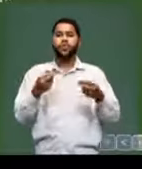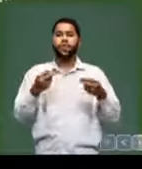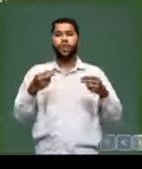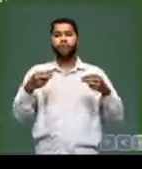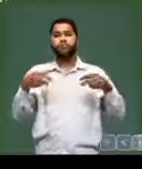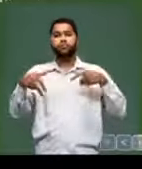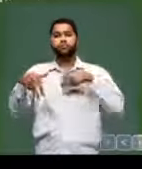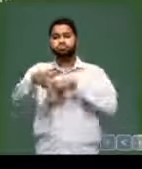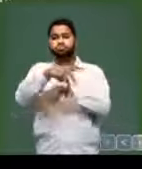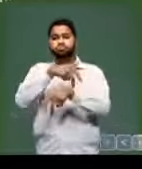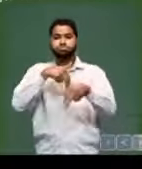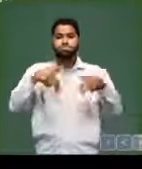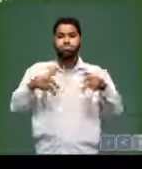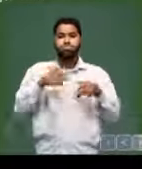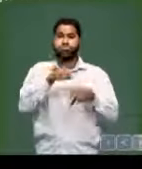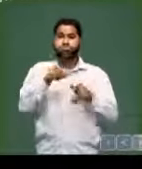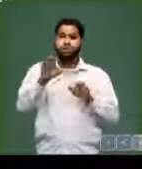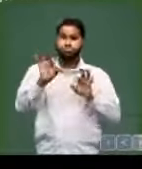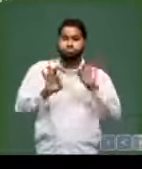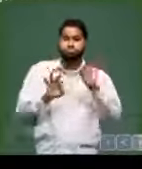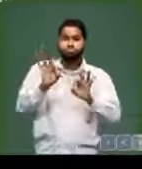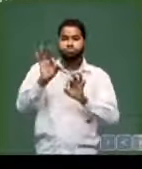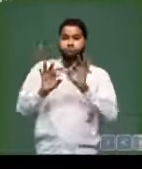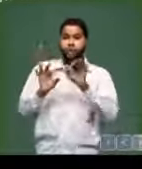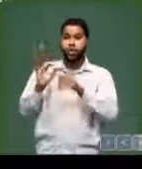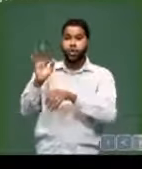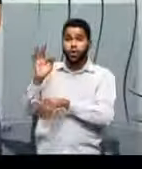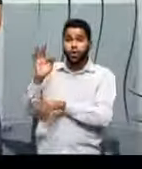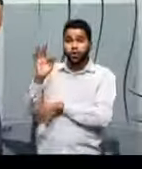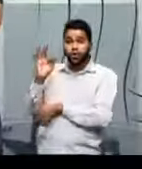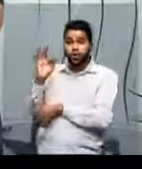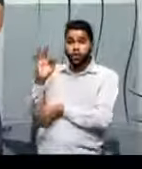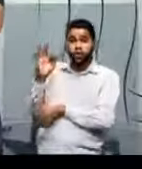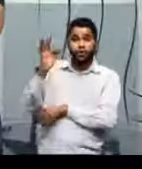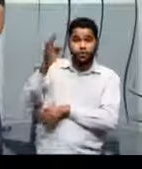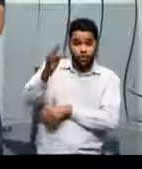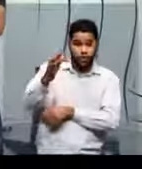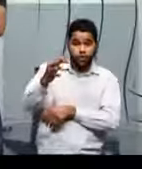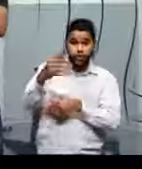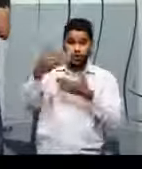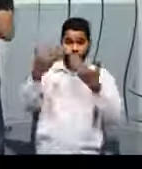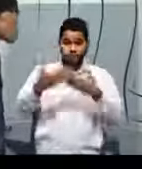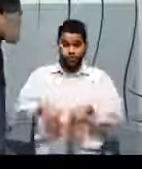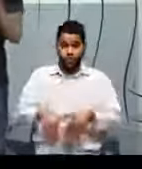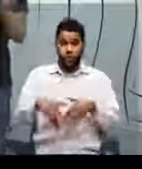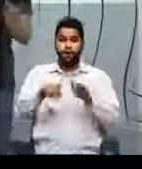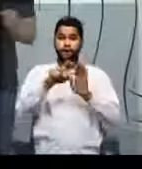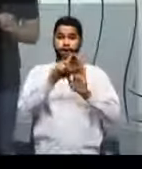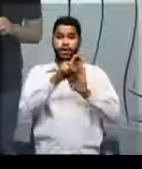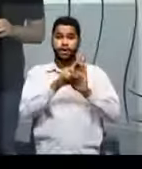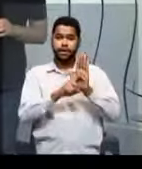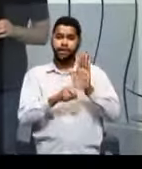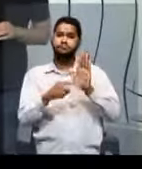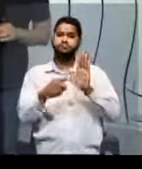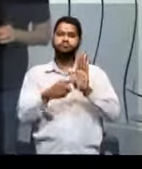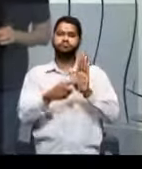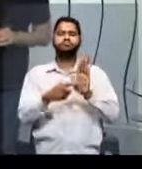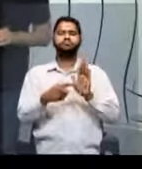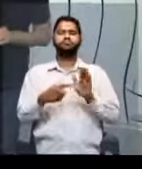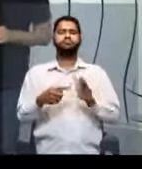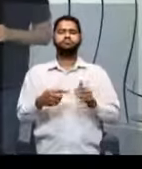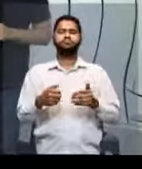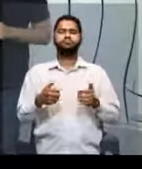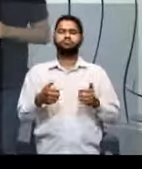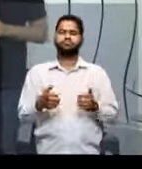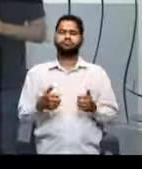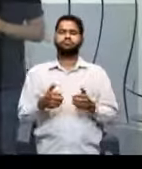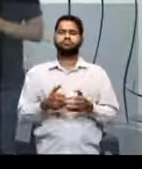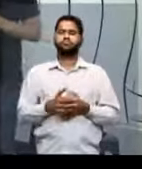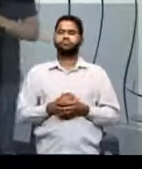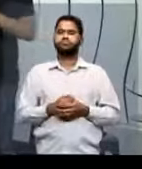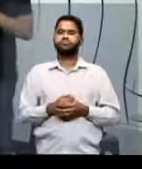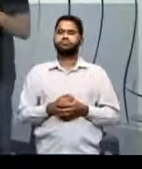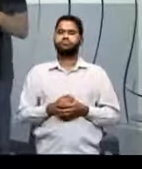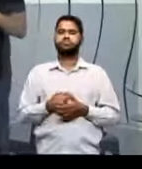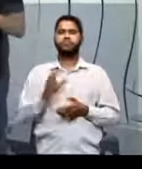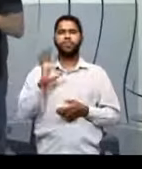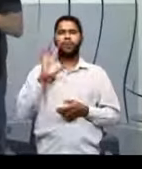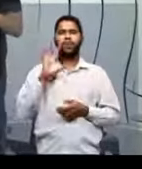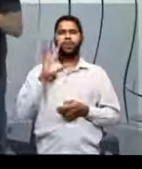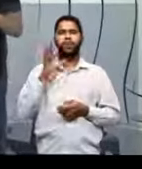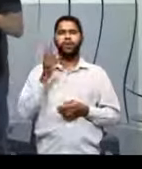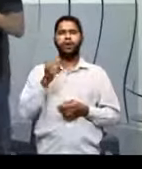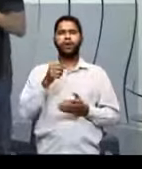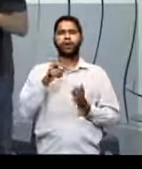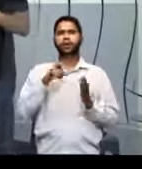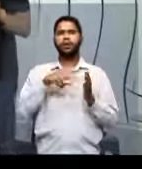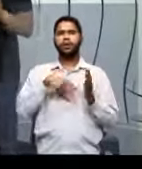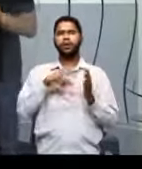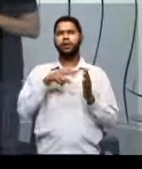que você tem de se preparar bem para o NEM. Para quando chegar lá na prova, na redação, aí sim você... Poxa, eu acho que eu